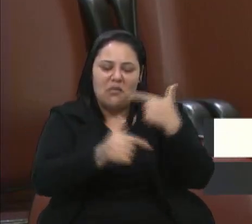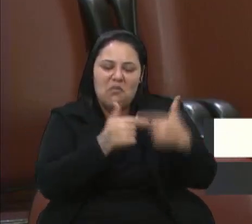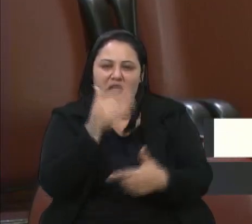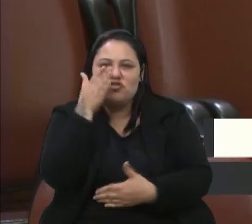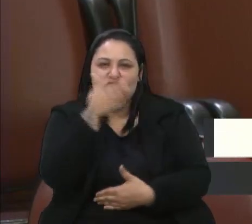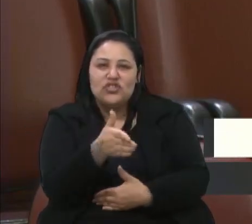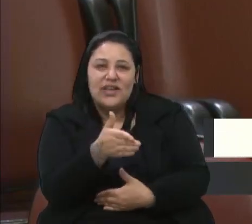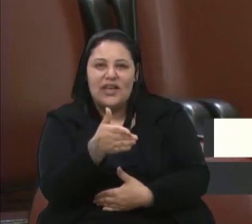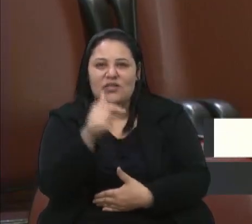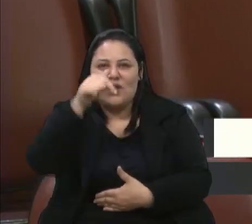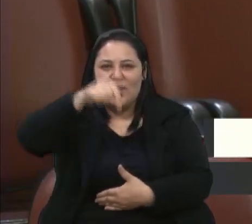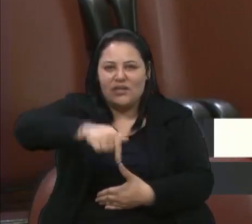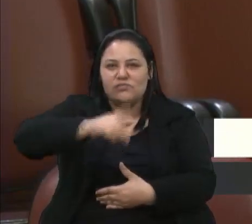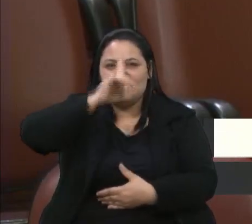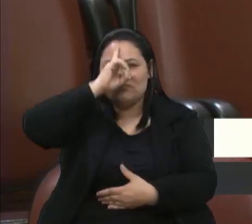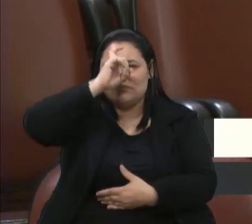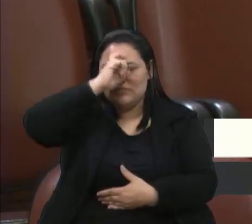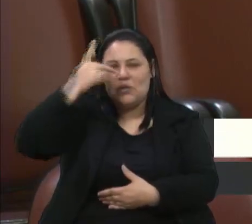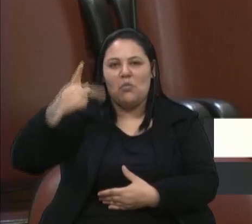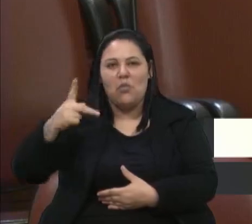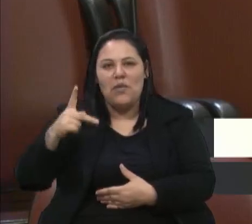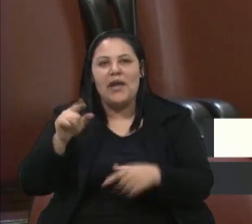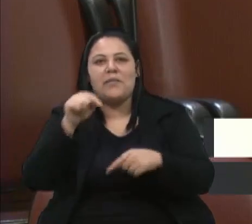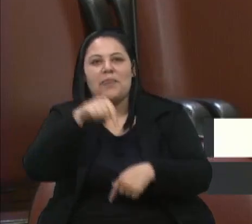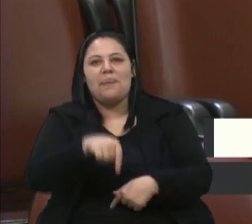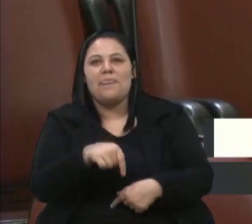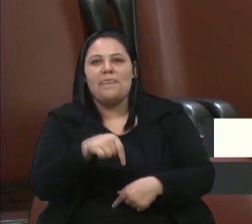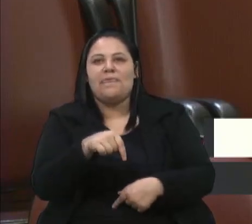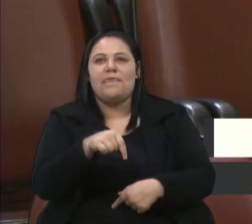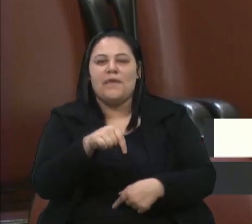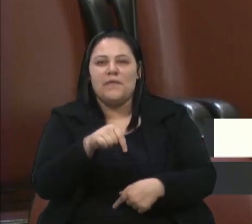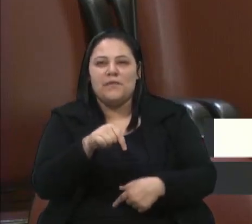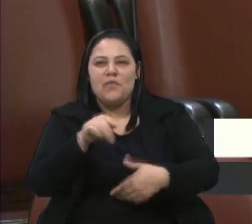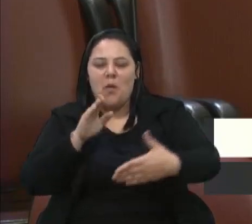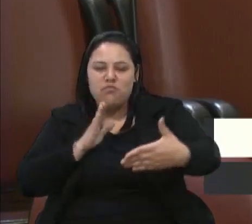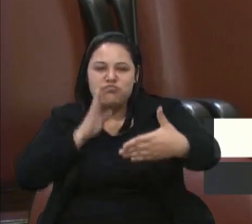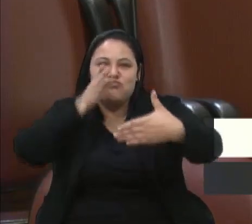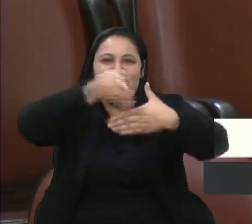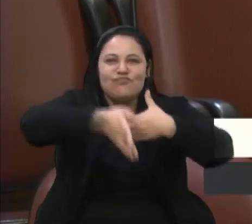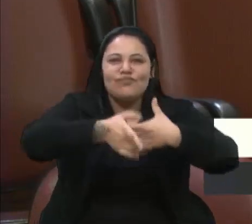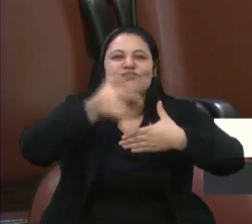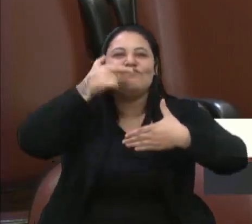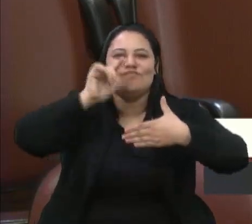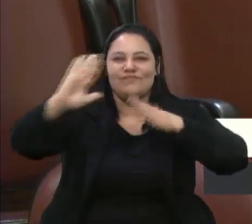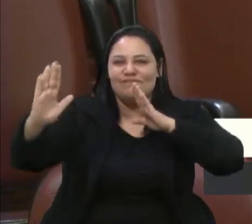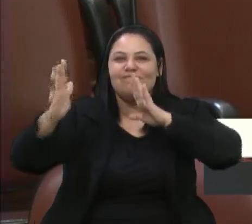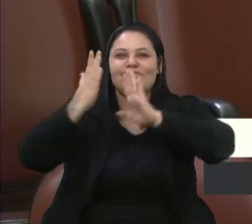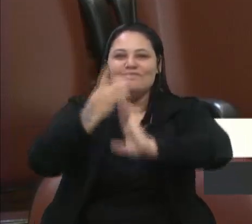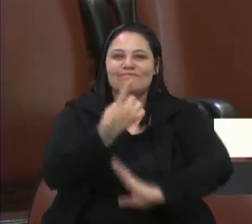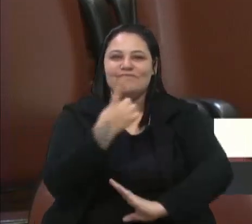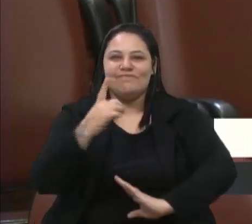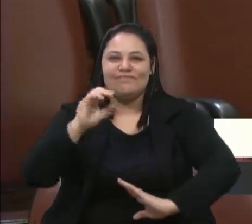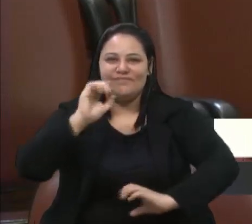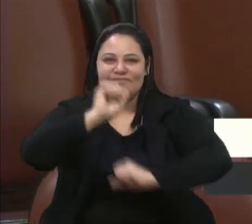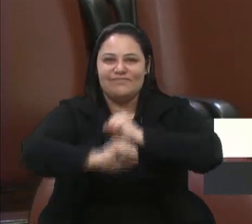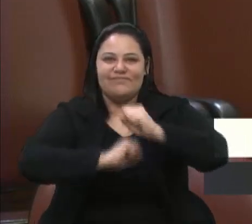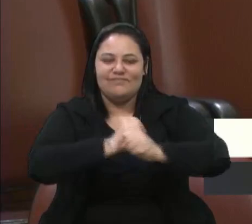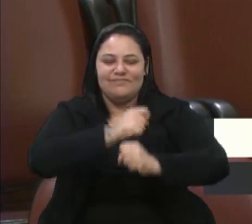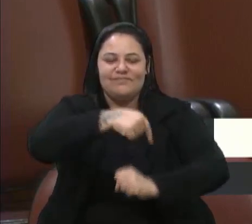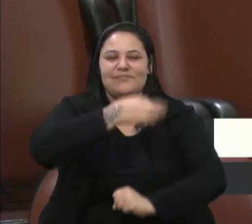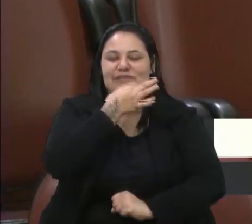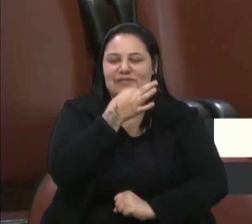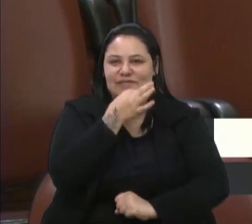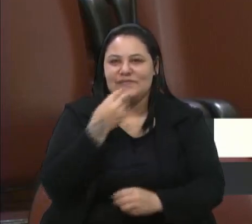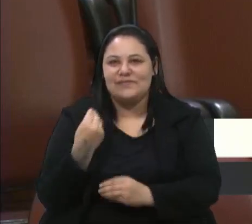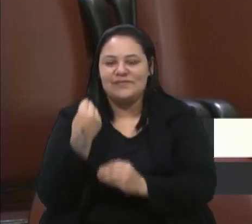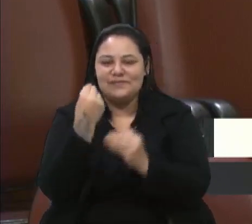indiretamente no Hospital Pompeia. Atravessamos fronteiras de Caxias do nesses 110 anos, levando